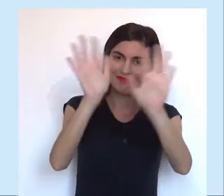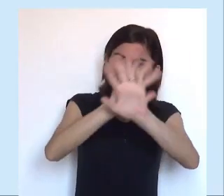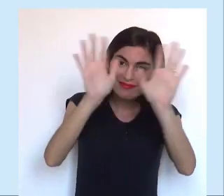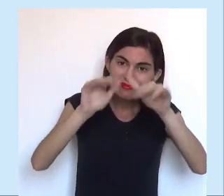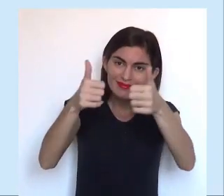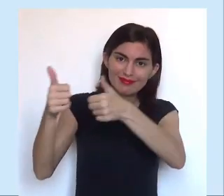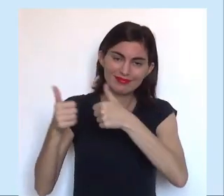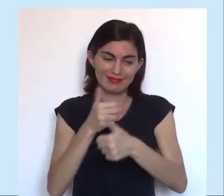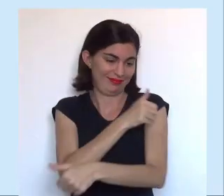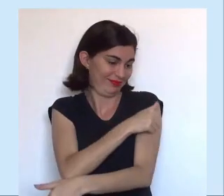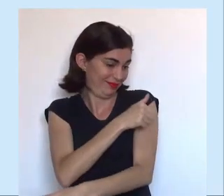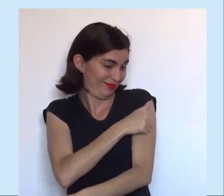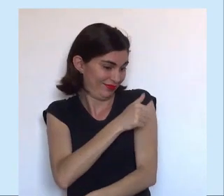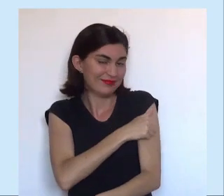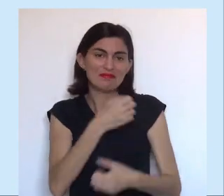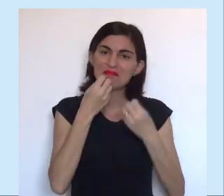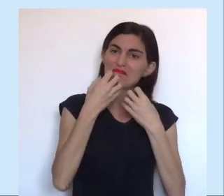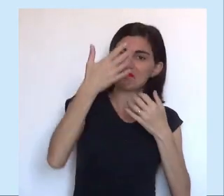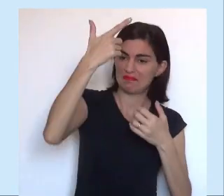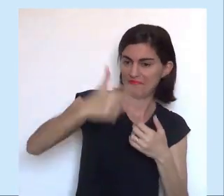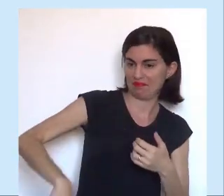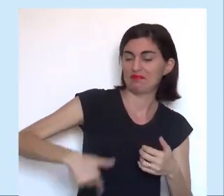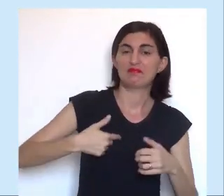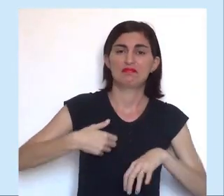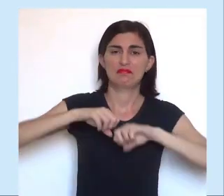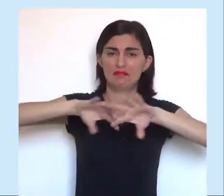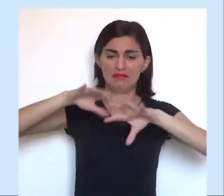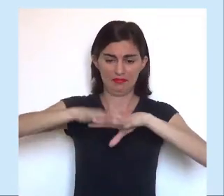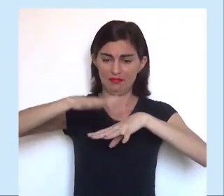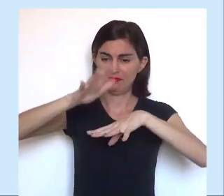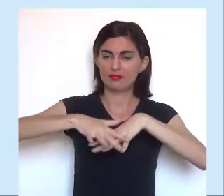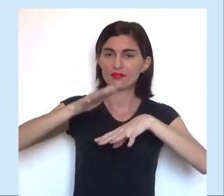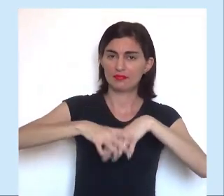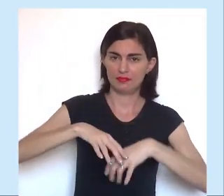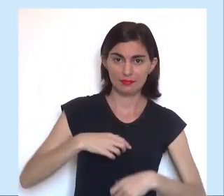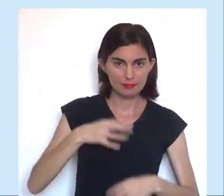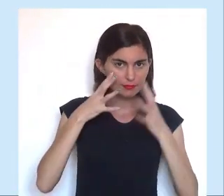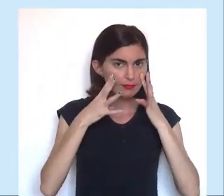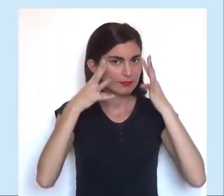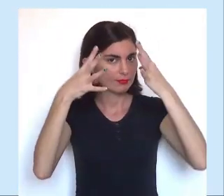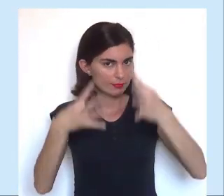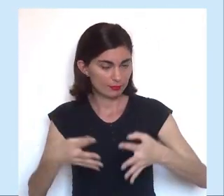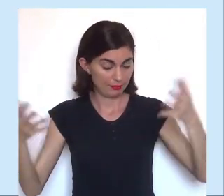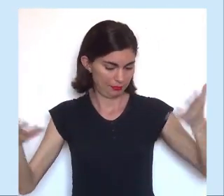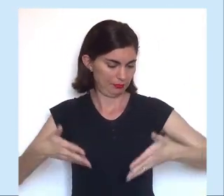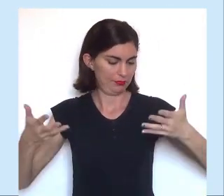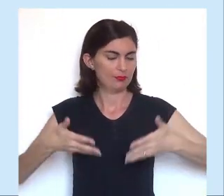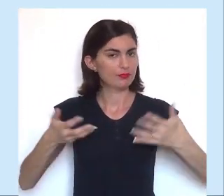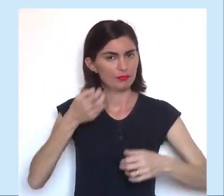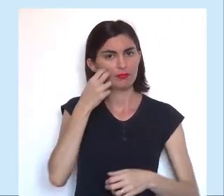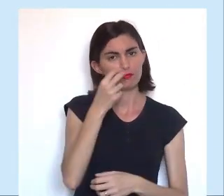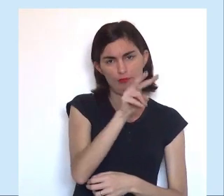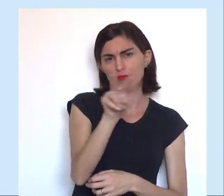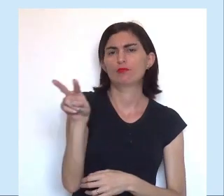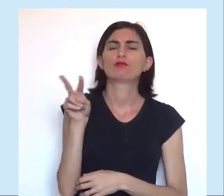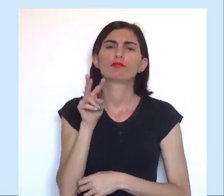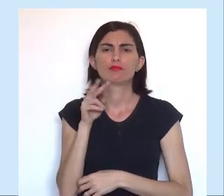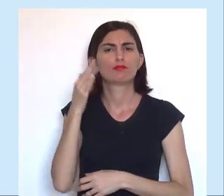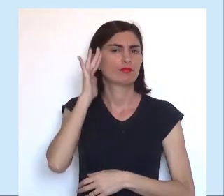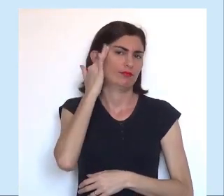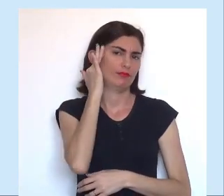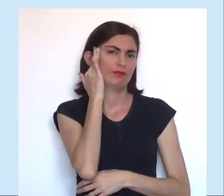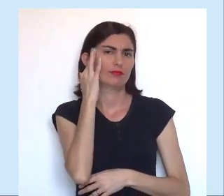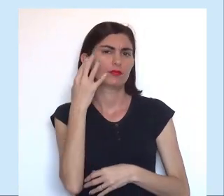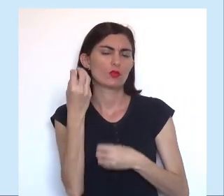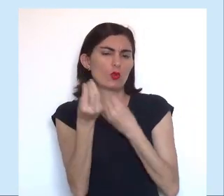E aí alunos do oitavo ano, vamos para mais uma aula de matemática? Se liga aí, hoje nós iremos ver,